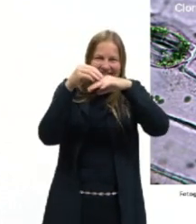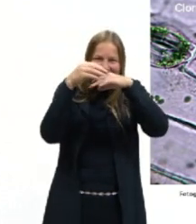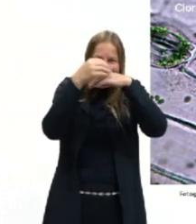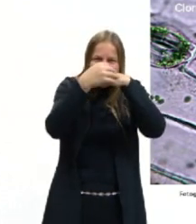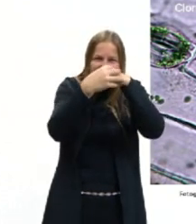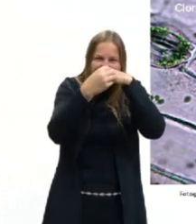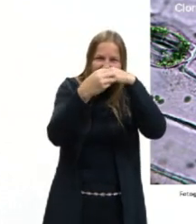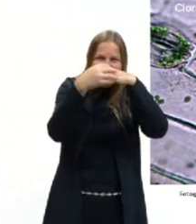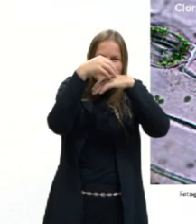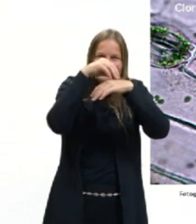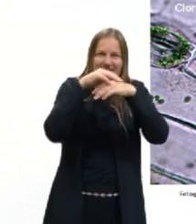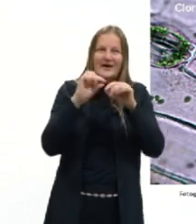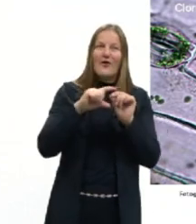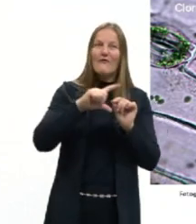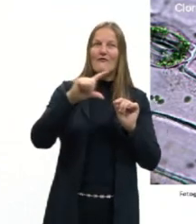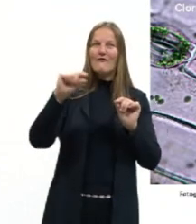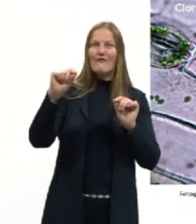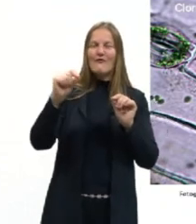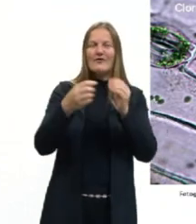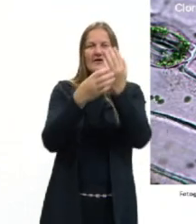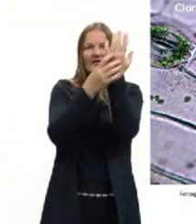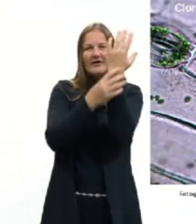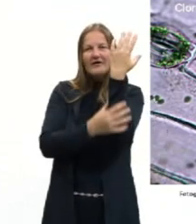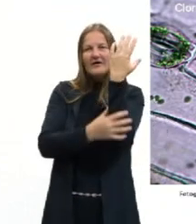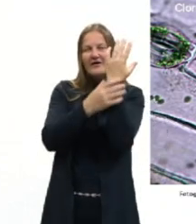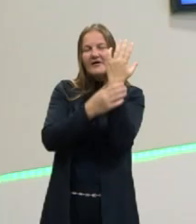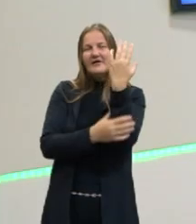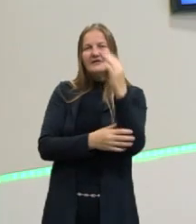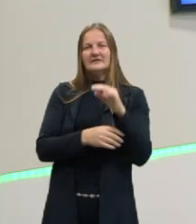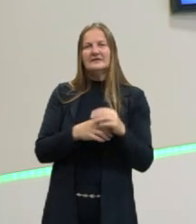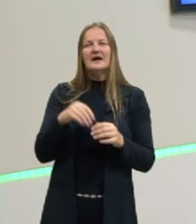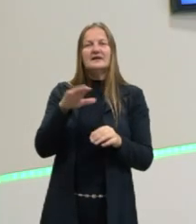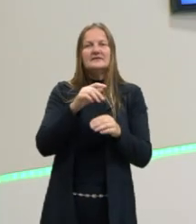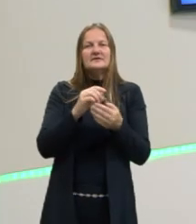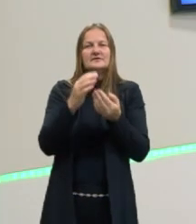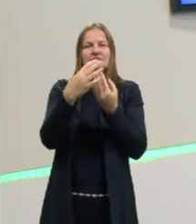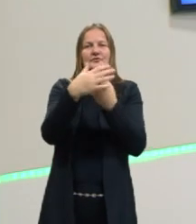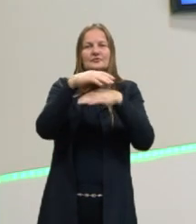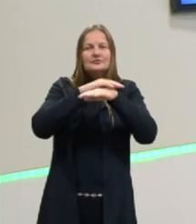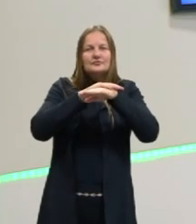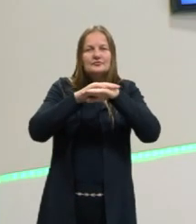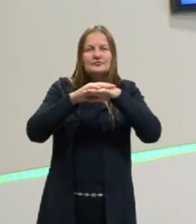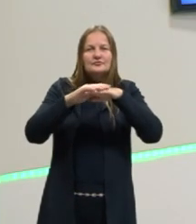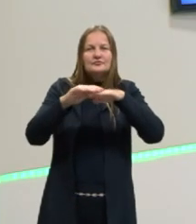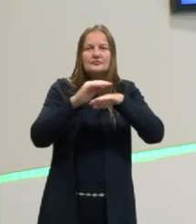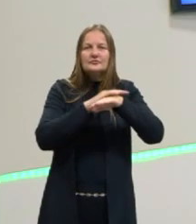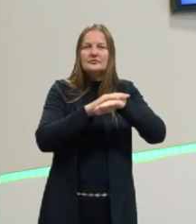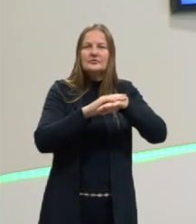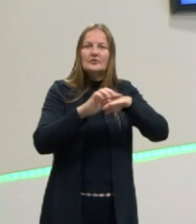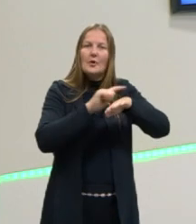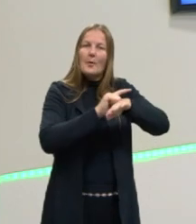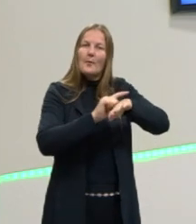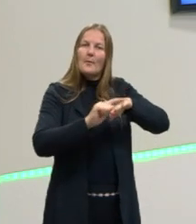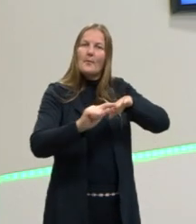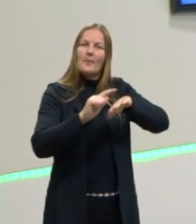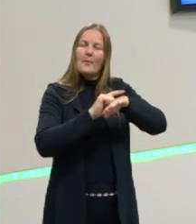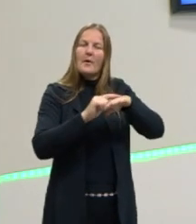é como se fossem. Quando a gente alisa a folha, às vezes parece